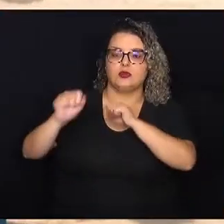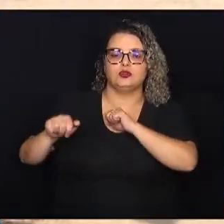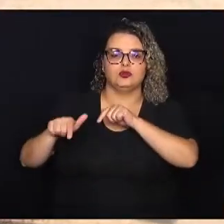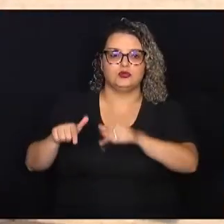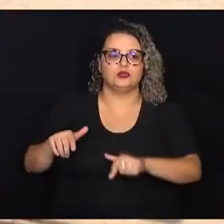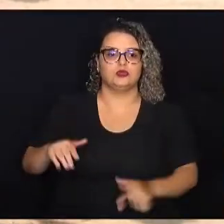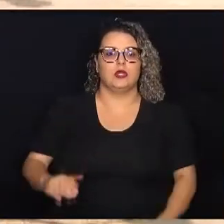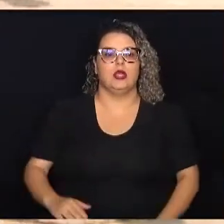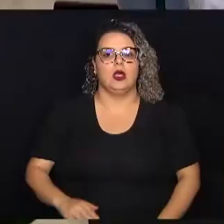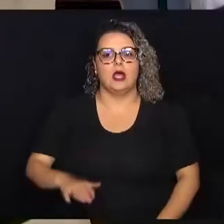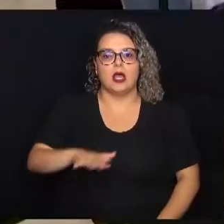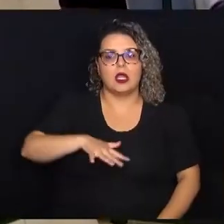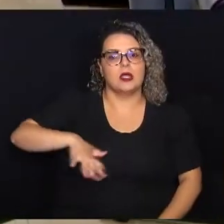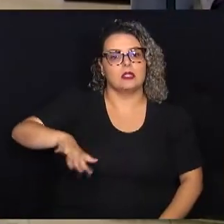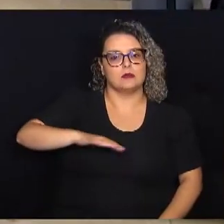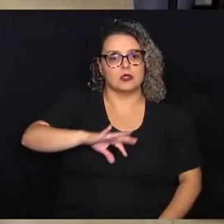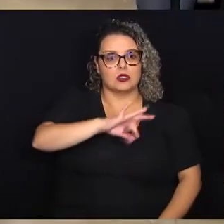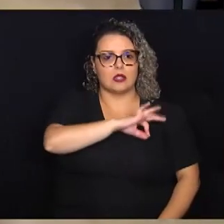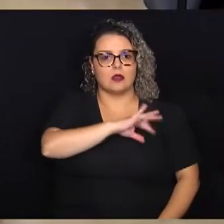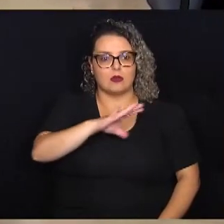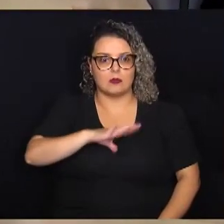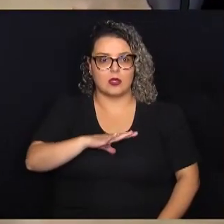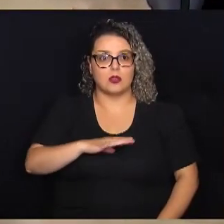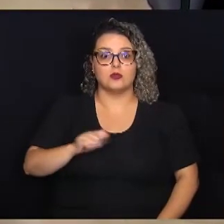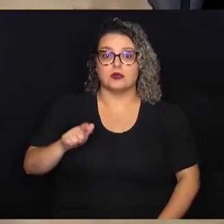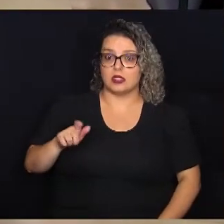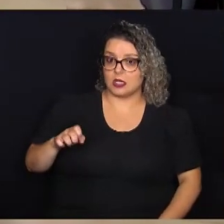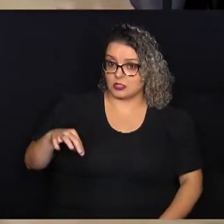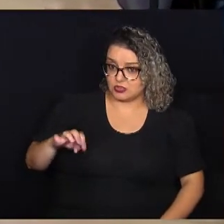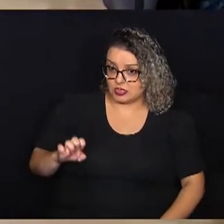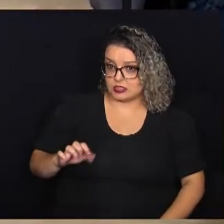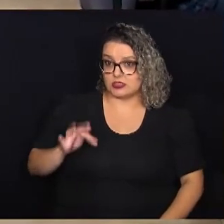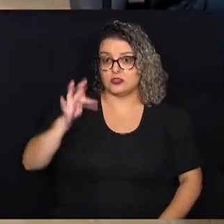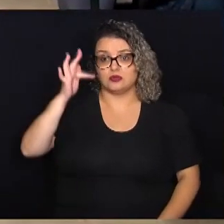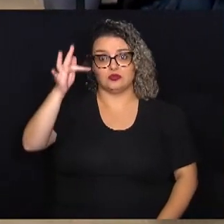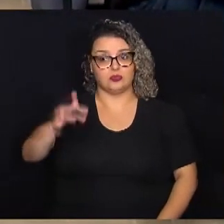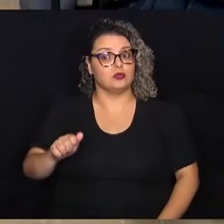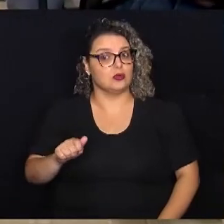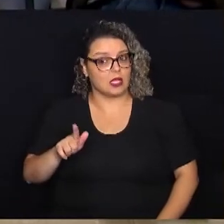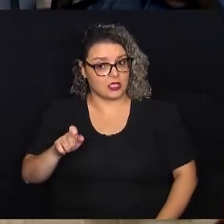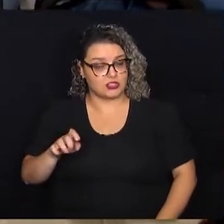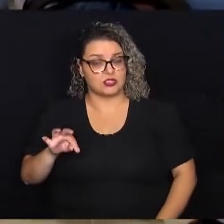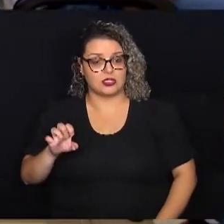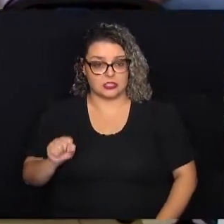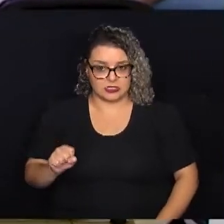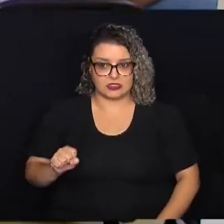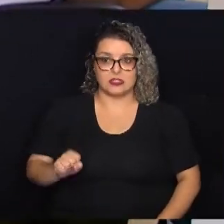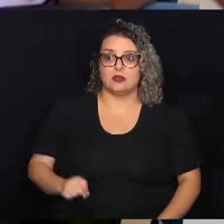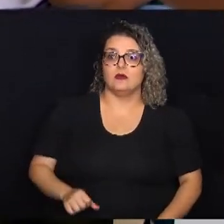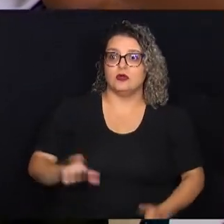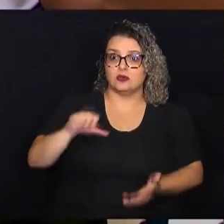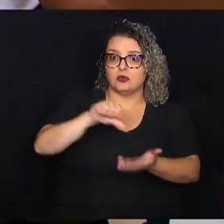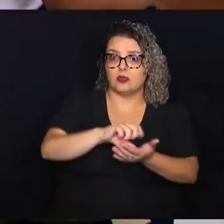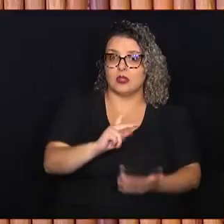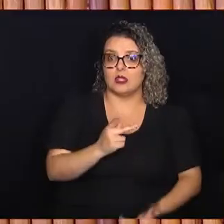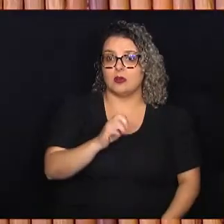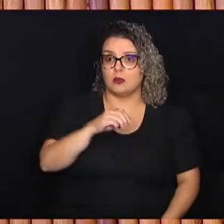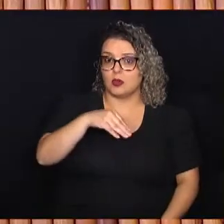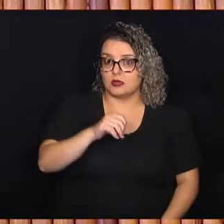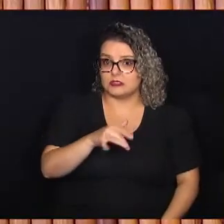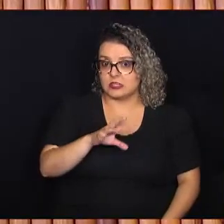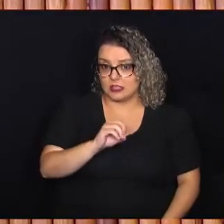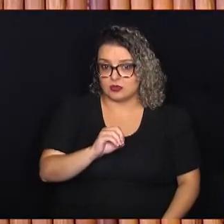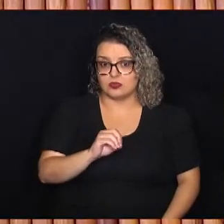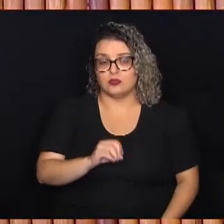Municipal de Campinas. Os agentes de segurança e os futuros agentes foram até o posto de coleta do Hemocentro da Unicamp, no